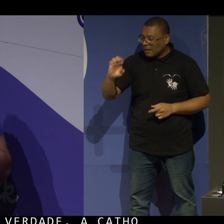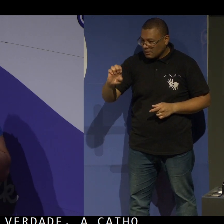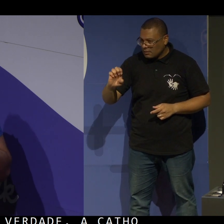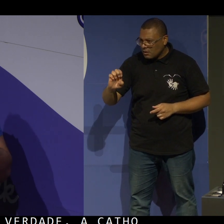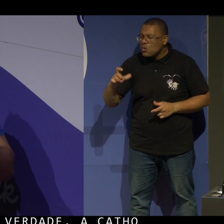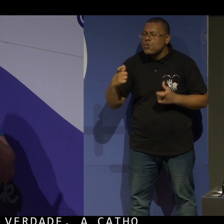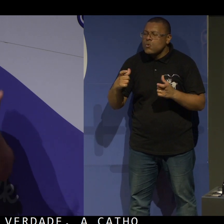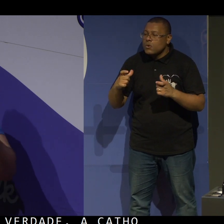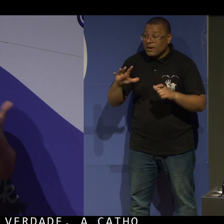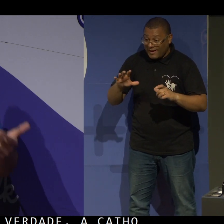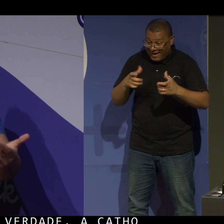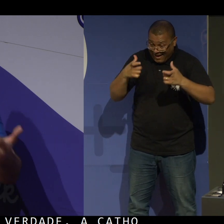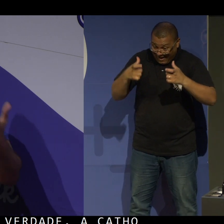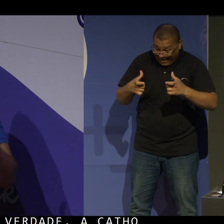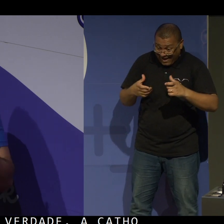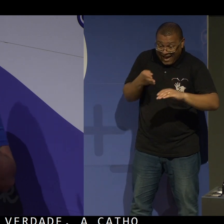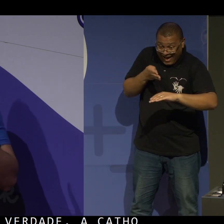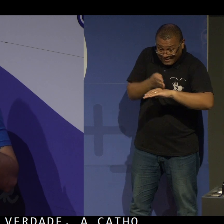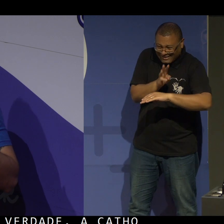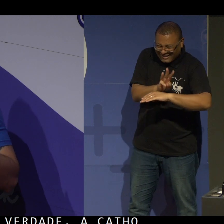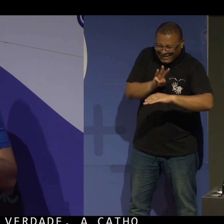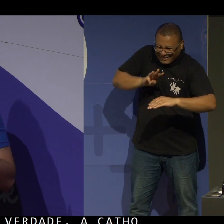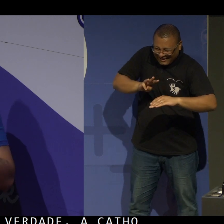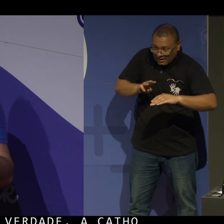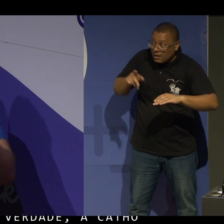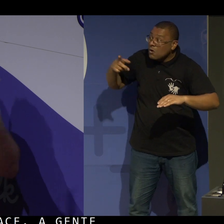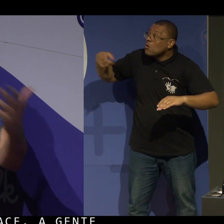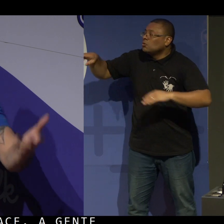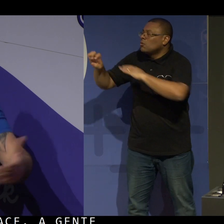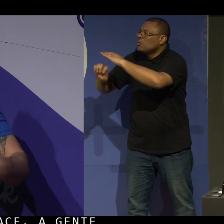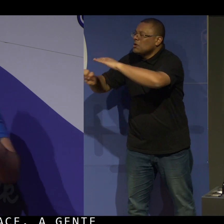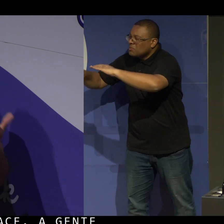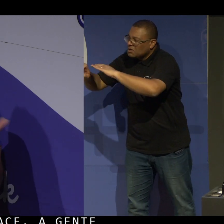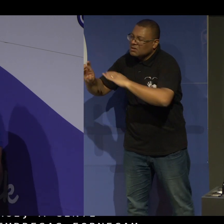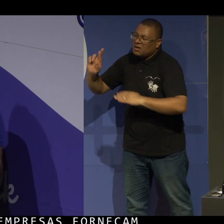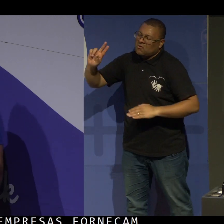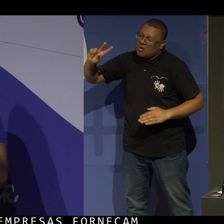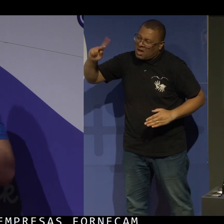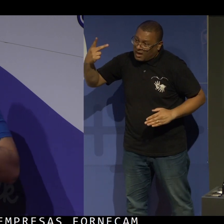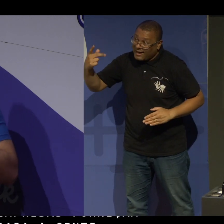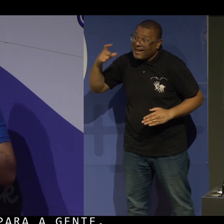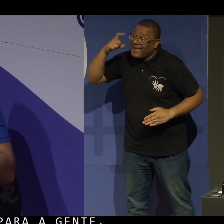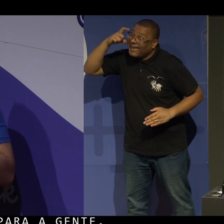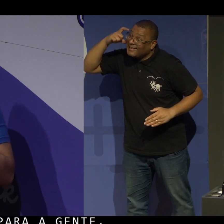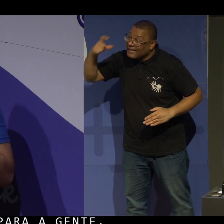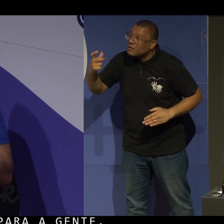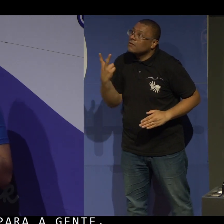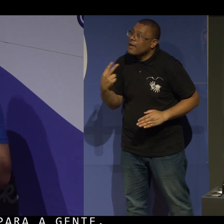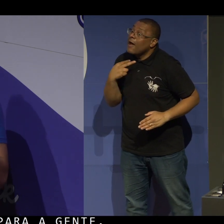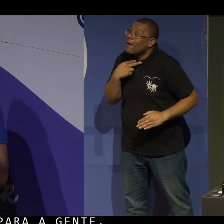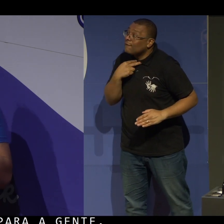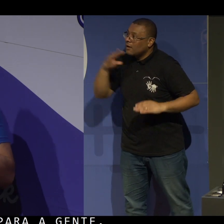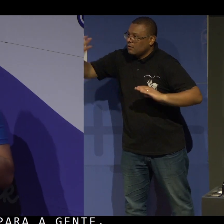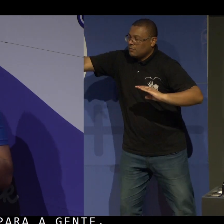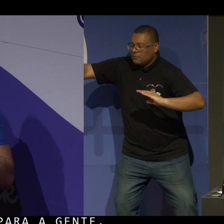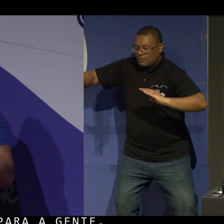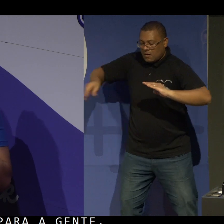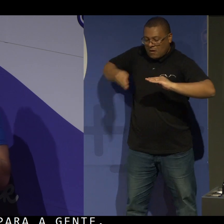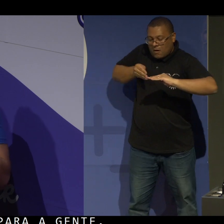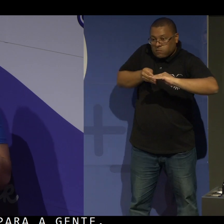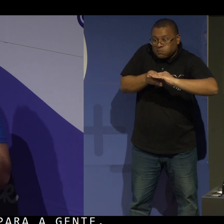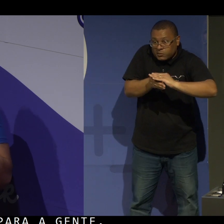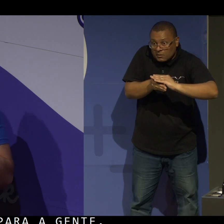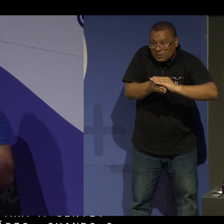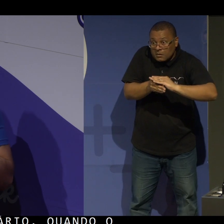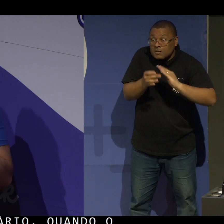quando o empresário, quando o RH, a pessoa que é dona desta vaga está declarando essa vaga e eu